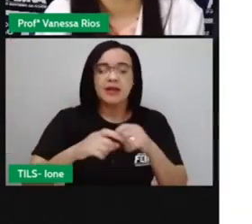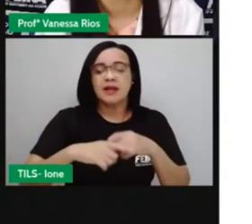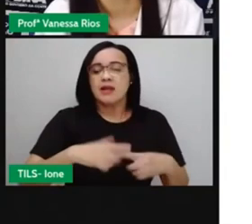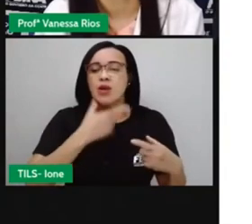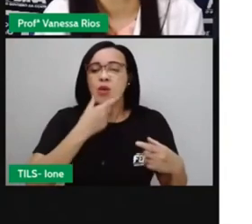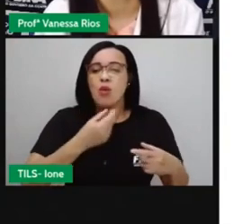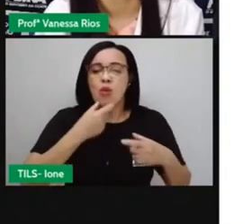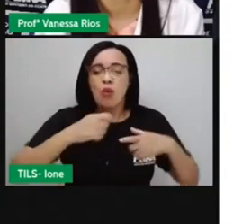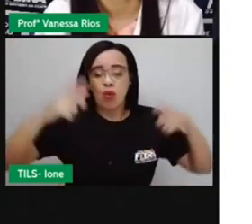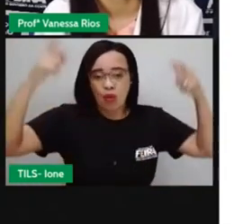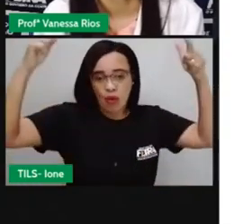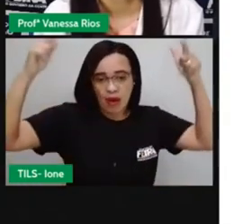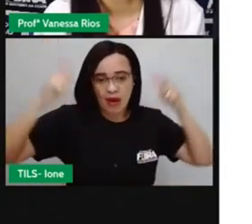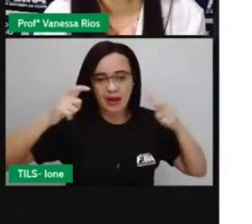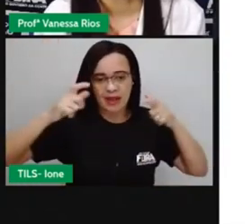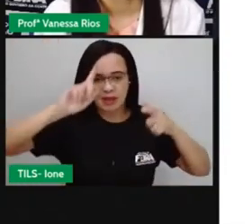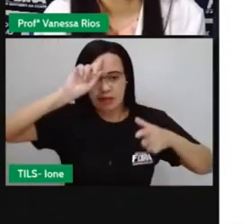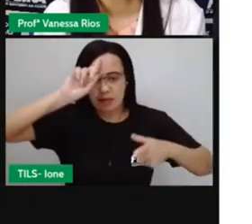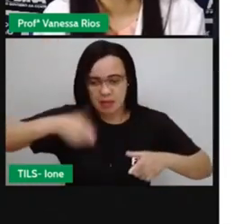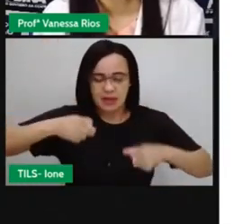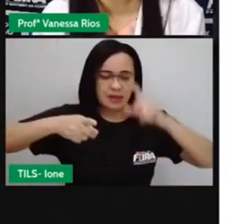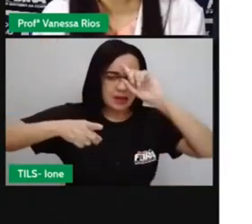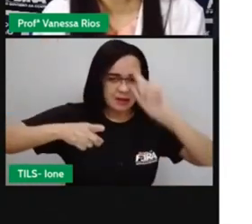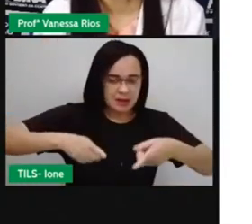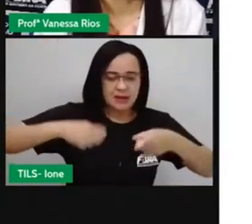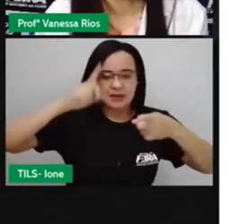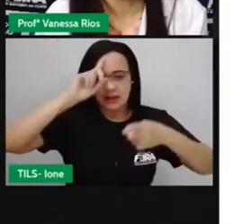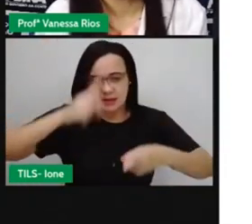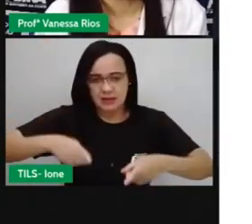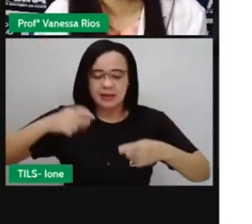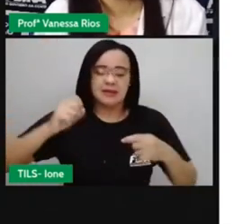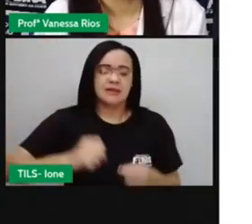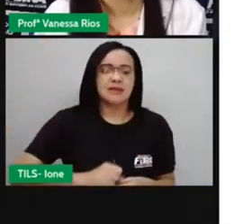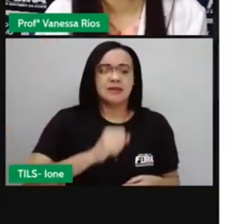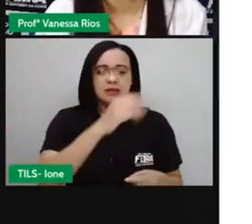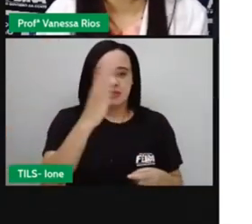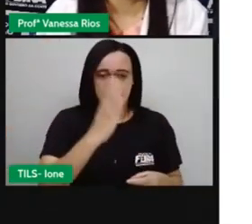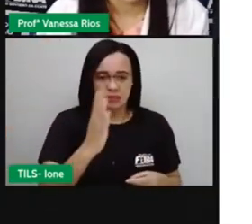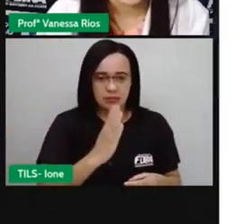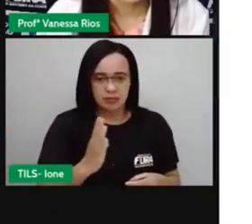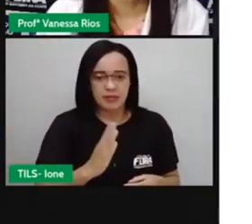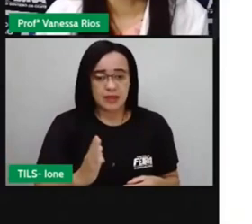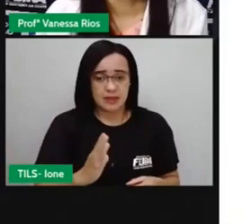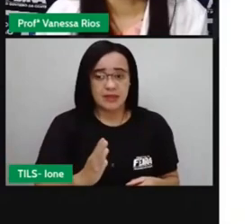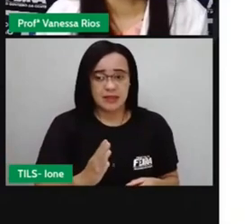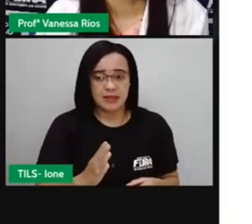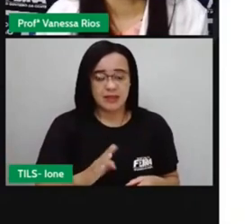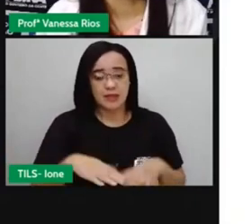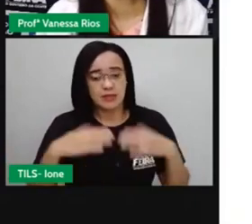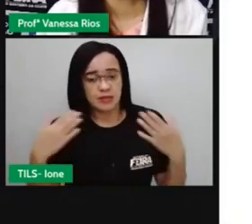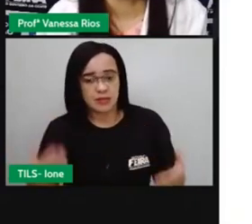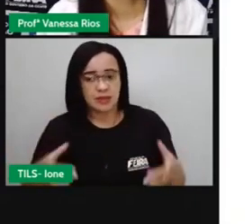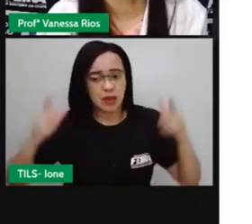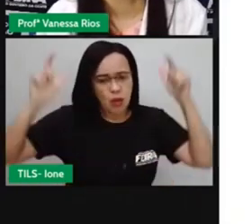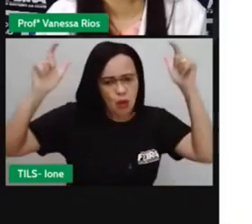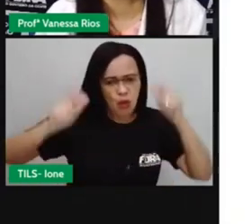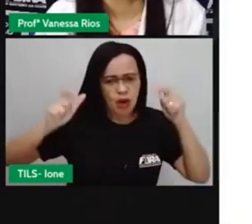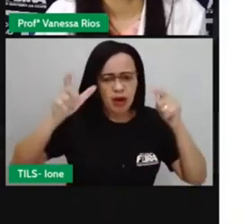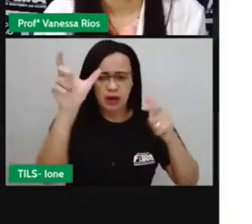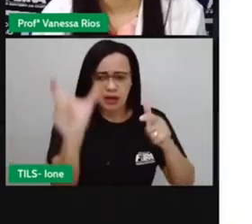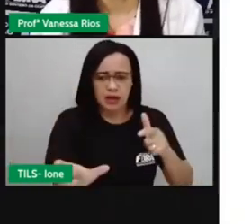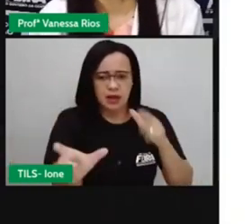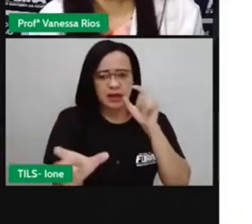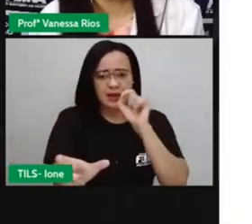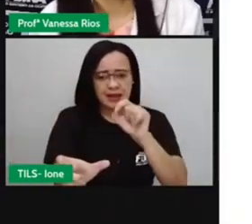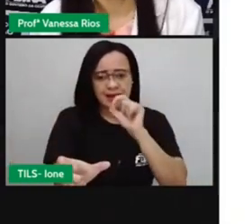esse país. E aí, o rei foi justamente Dom Pedro, que passou a ser chamado aí de Dom